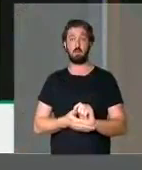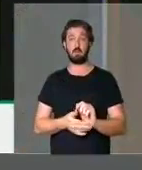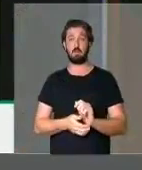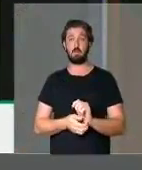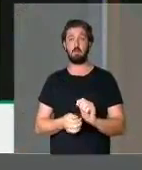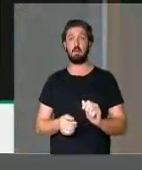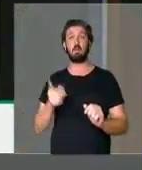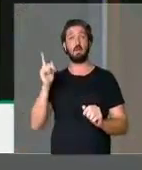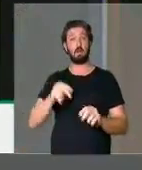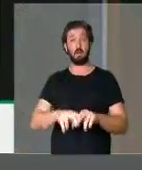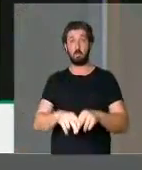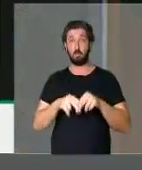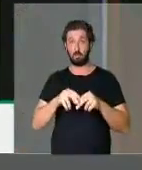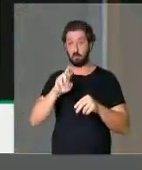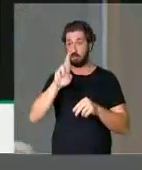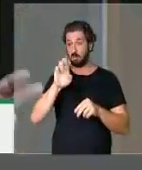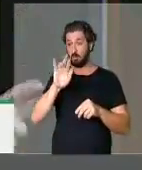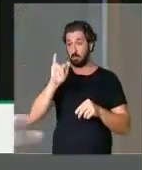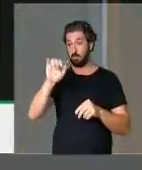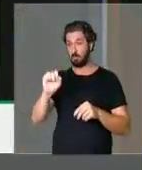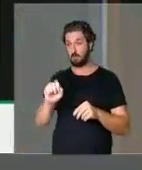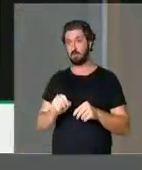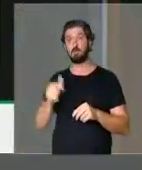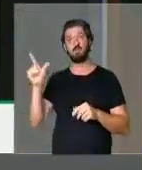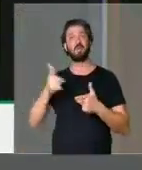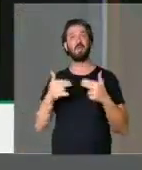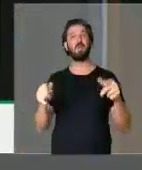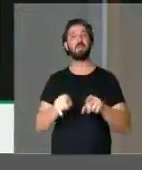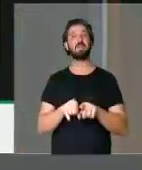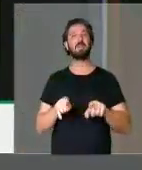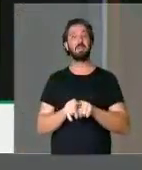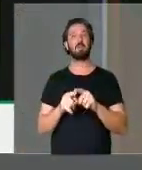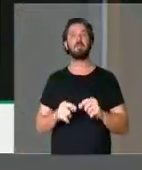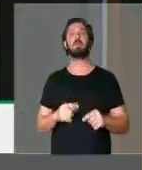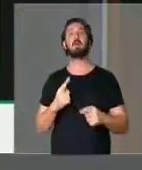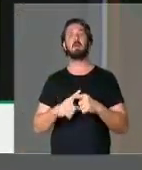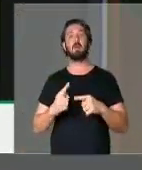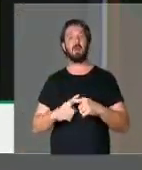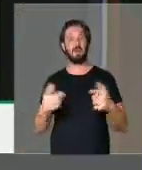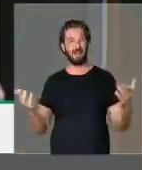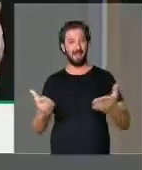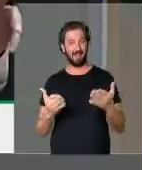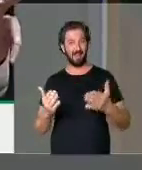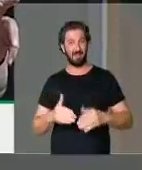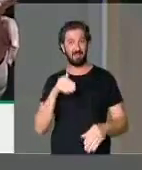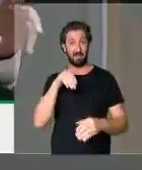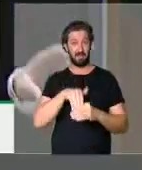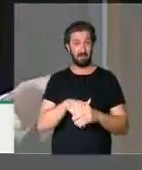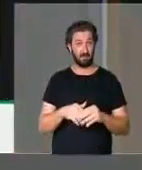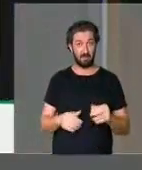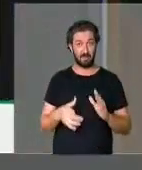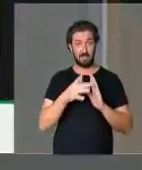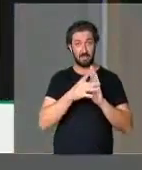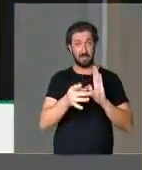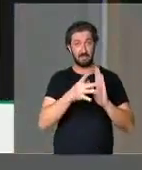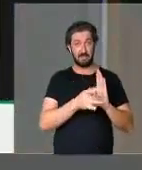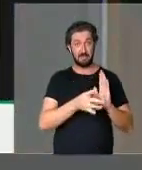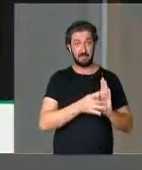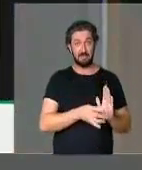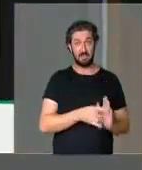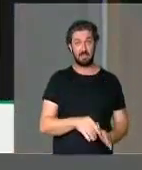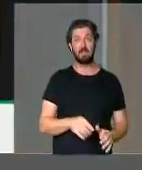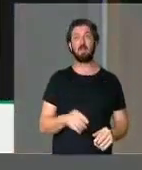Foi por conta do refis e foi por uma outra coisa. É porque agora, na votação dos destaques,